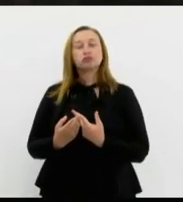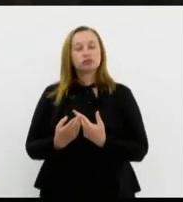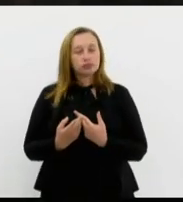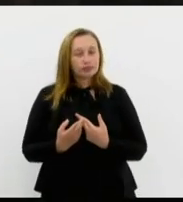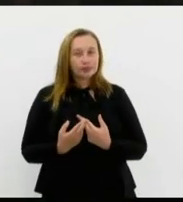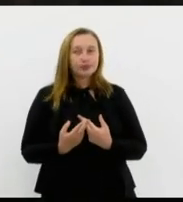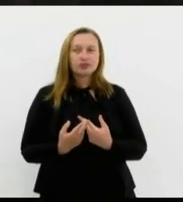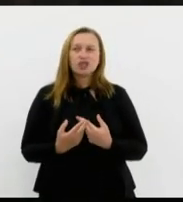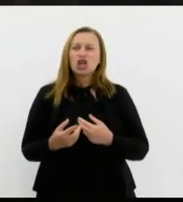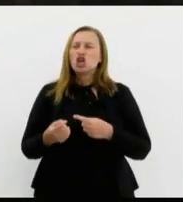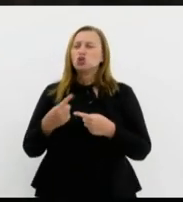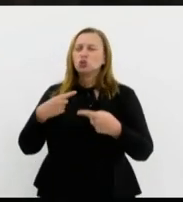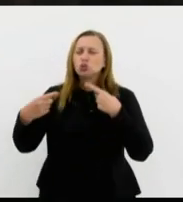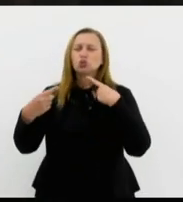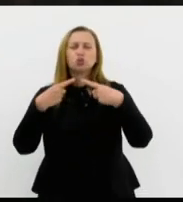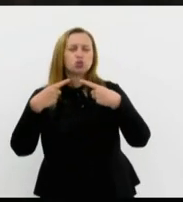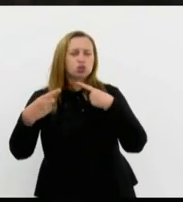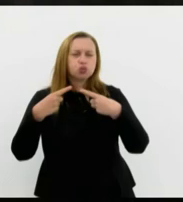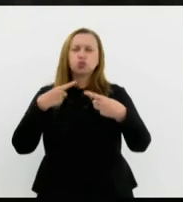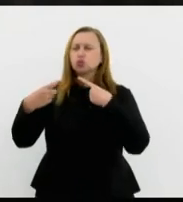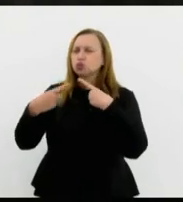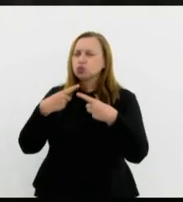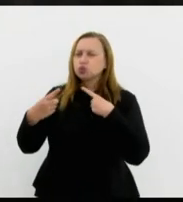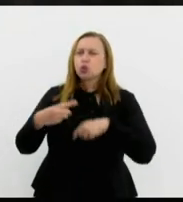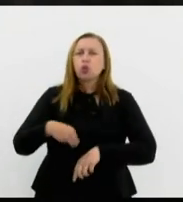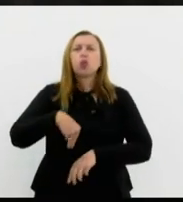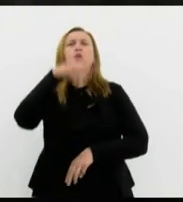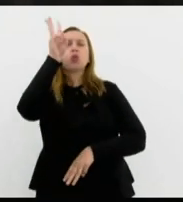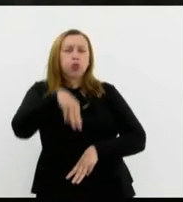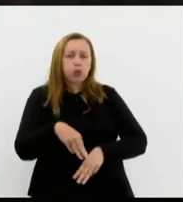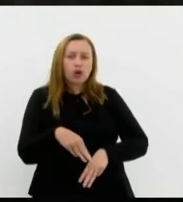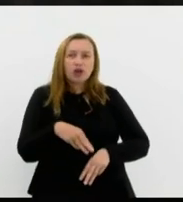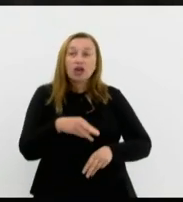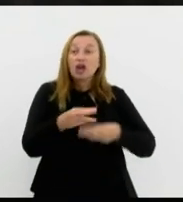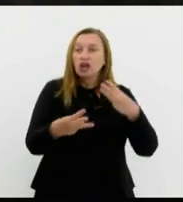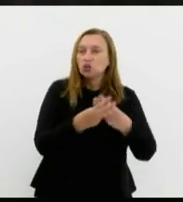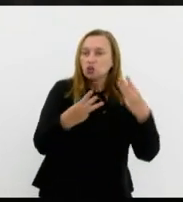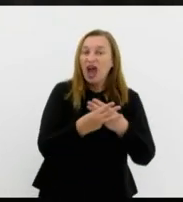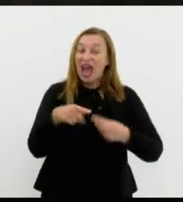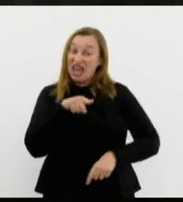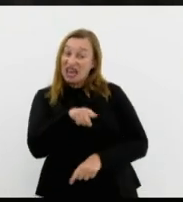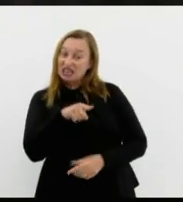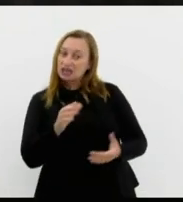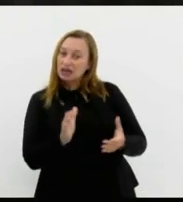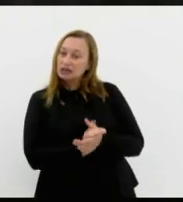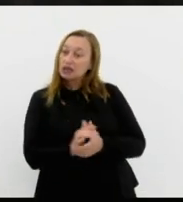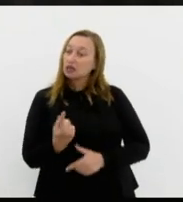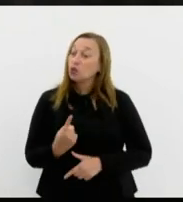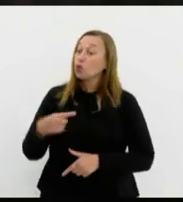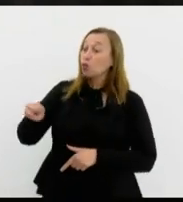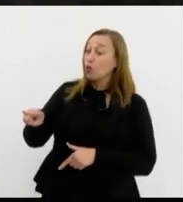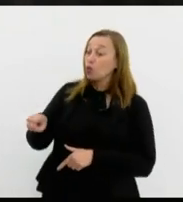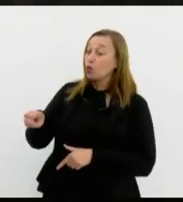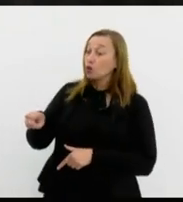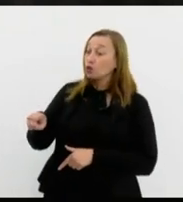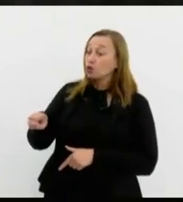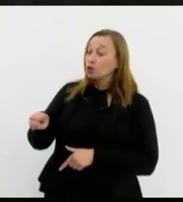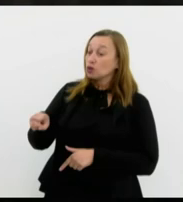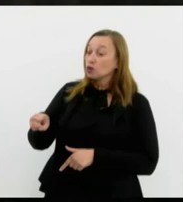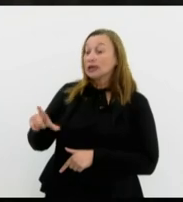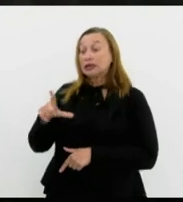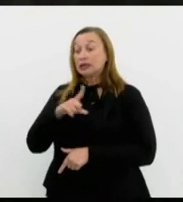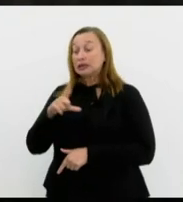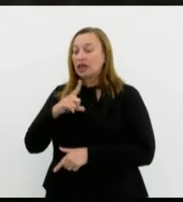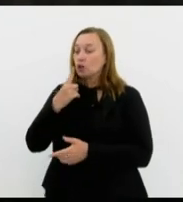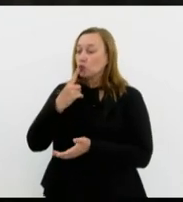se discutia quem era judeu não este é casado com aquele que é cunhado daquele tem sangue dois